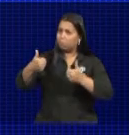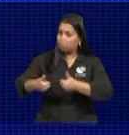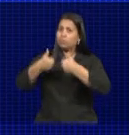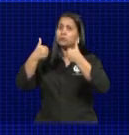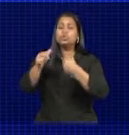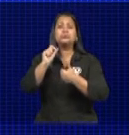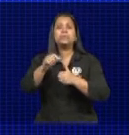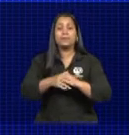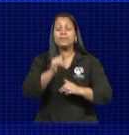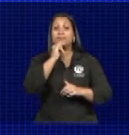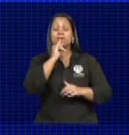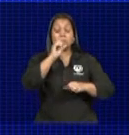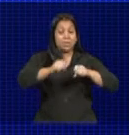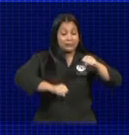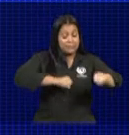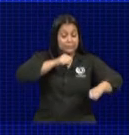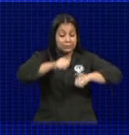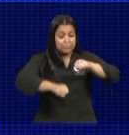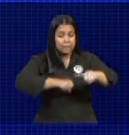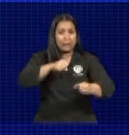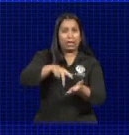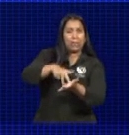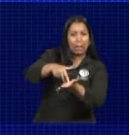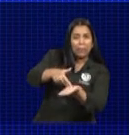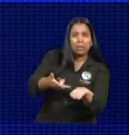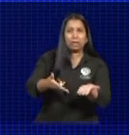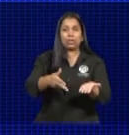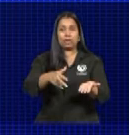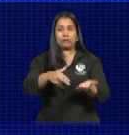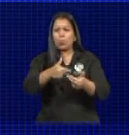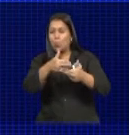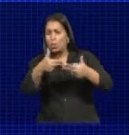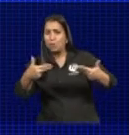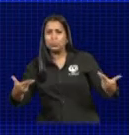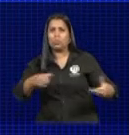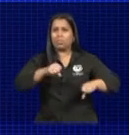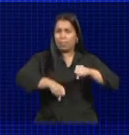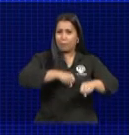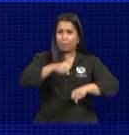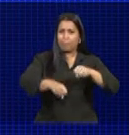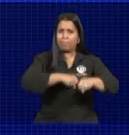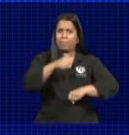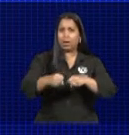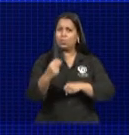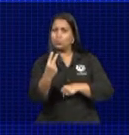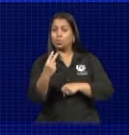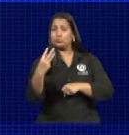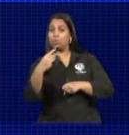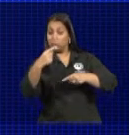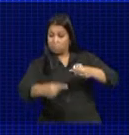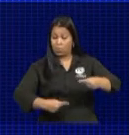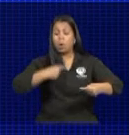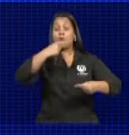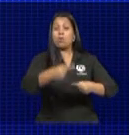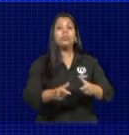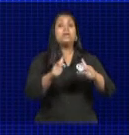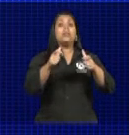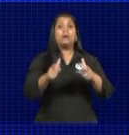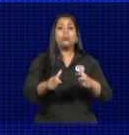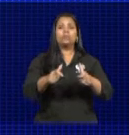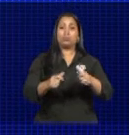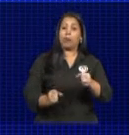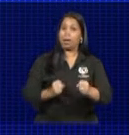trânsito de bicicletas, skates, patins, entre outros equipamentos de duas ou três rodas, nas pistas de